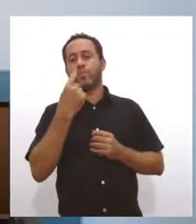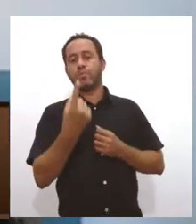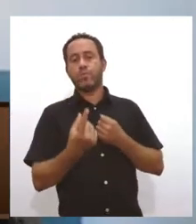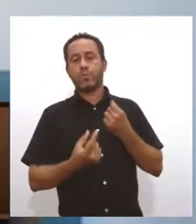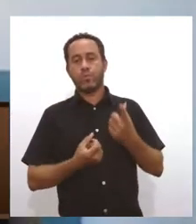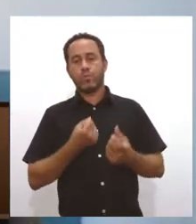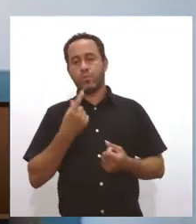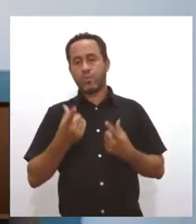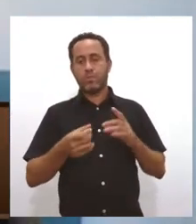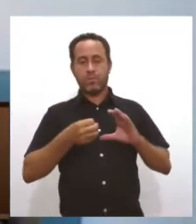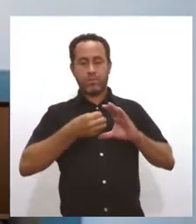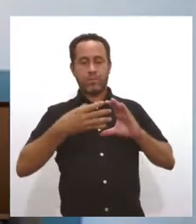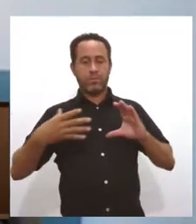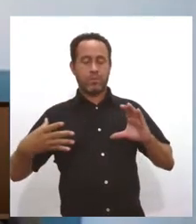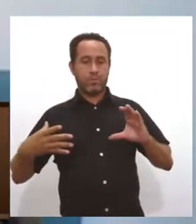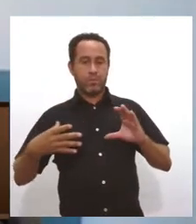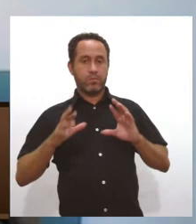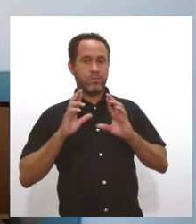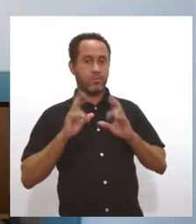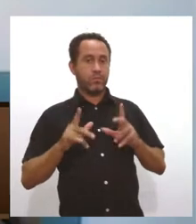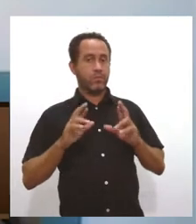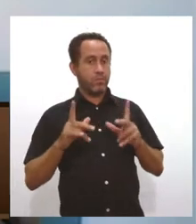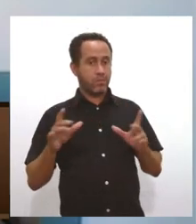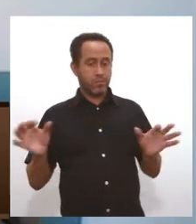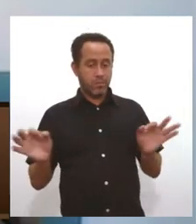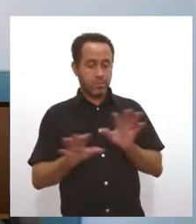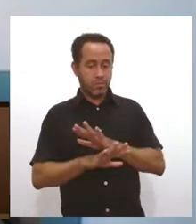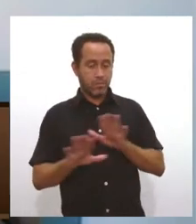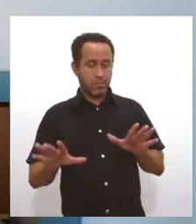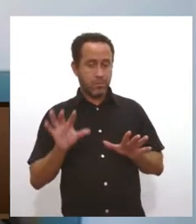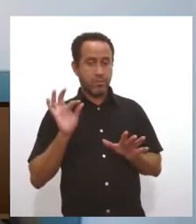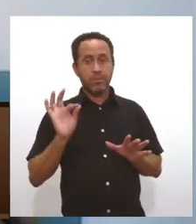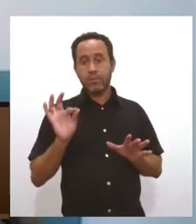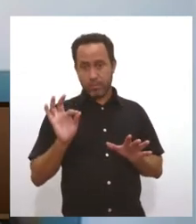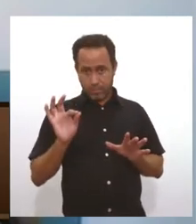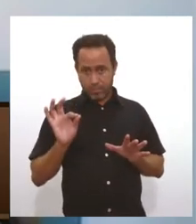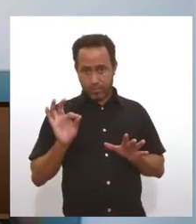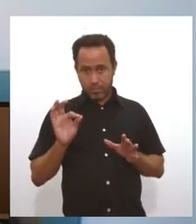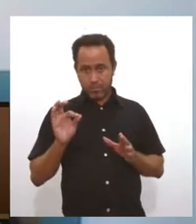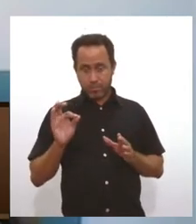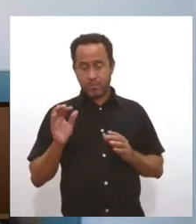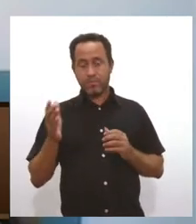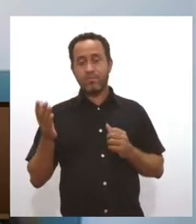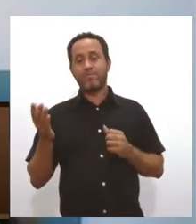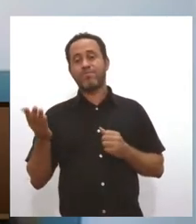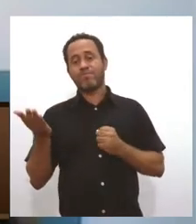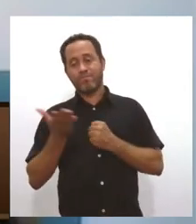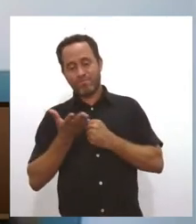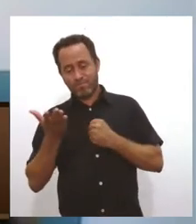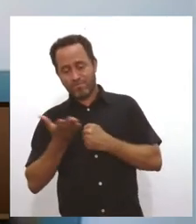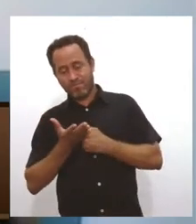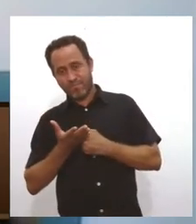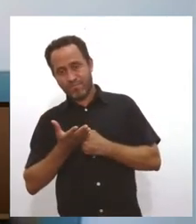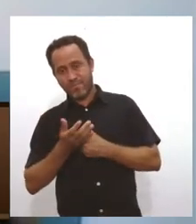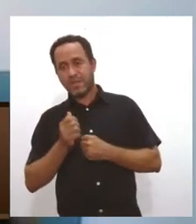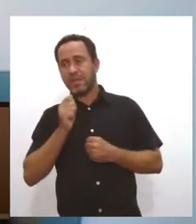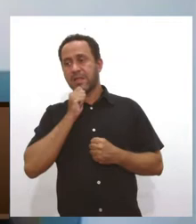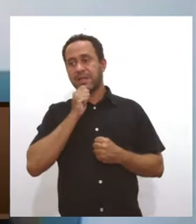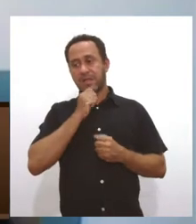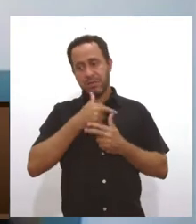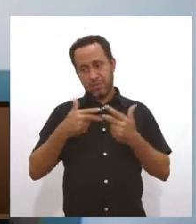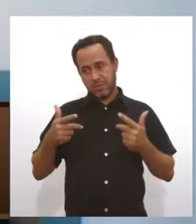tem uma característica diferente. E aí termina que, nesse meio aí, algumas outras coisas que não deveriam estar sendo